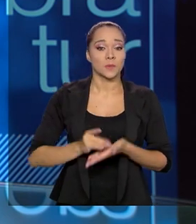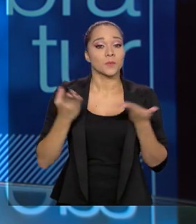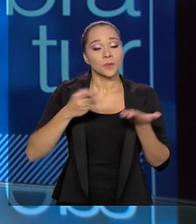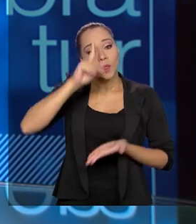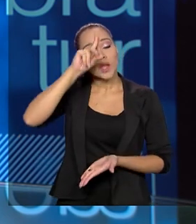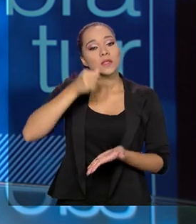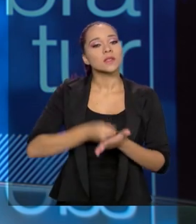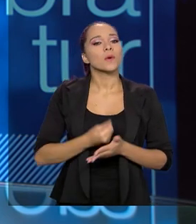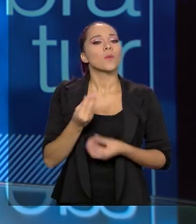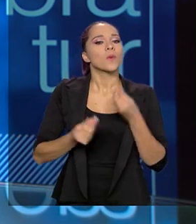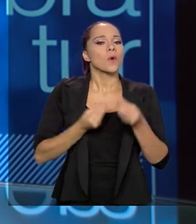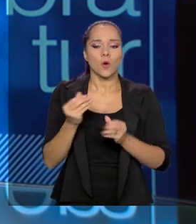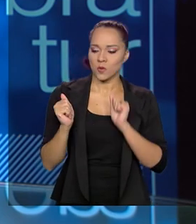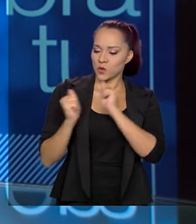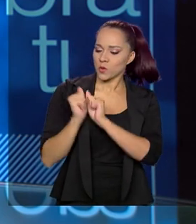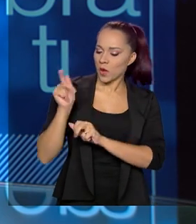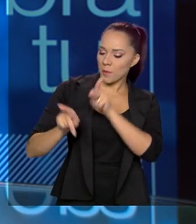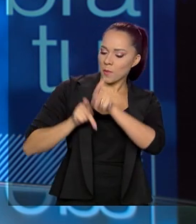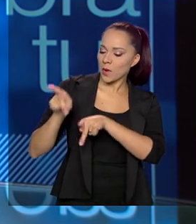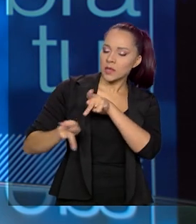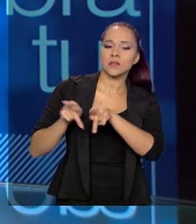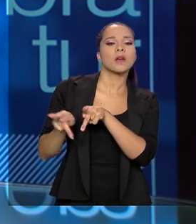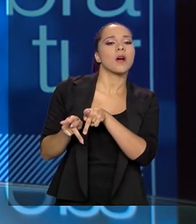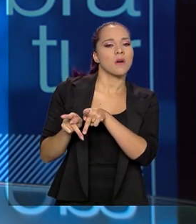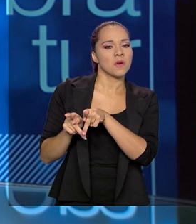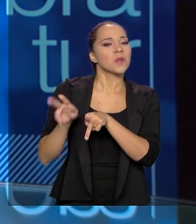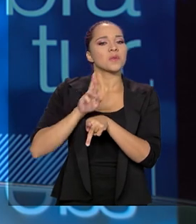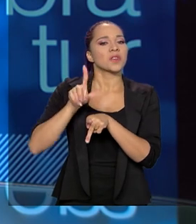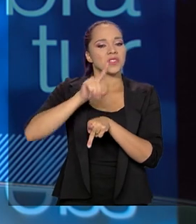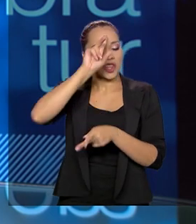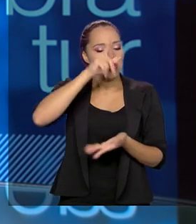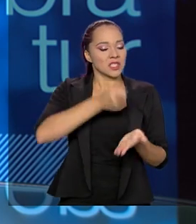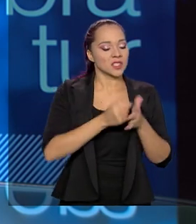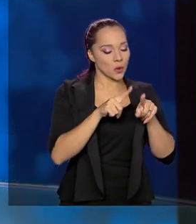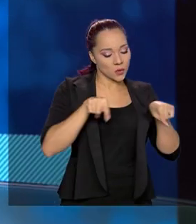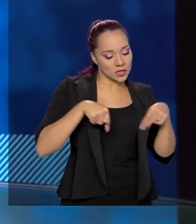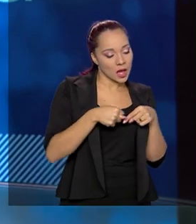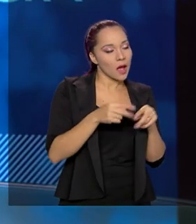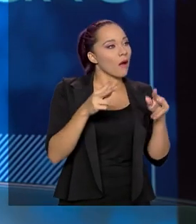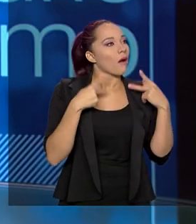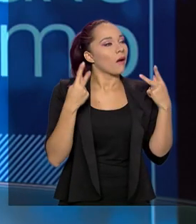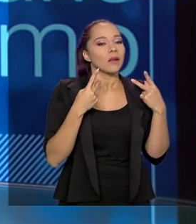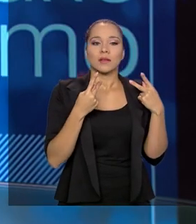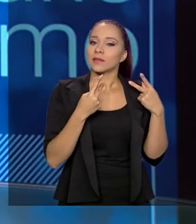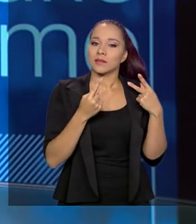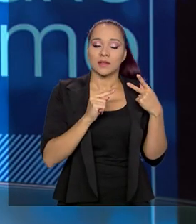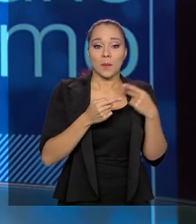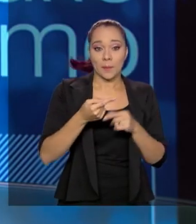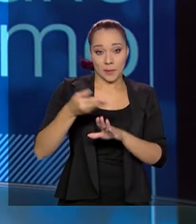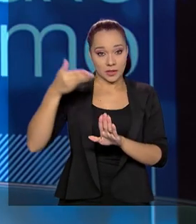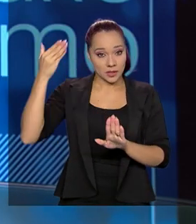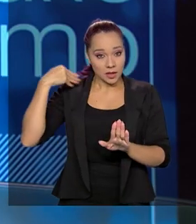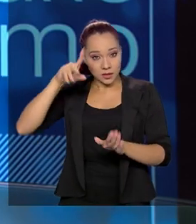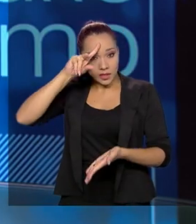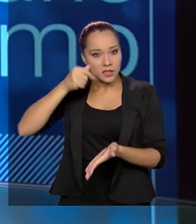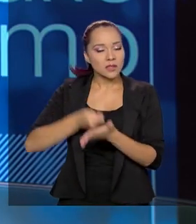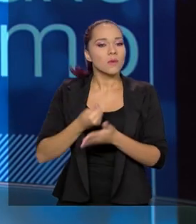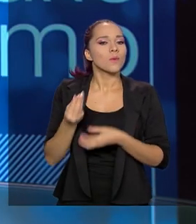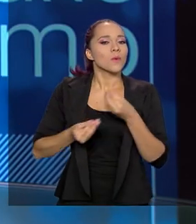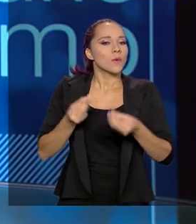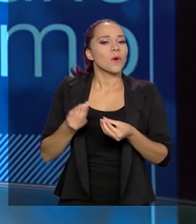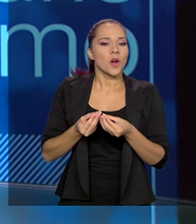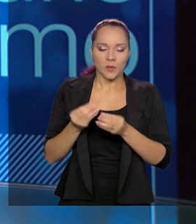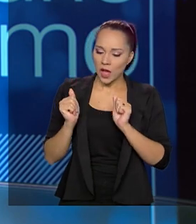decisões são tomadas junto do povo, lá na ponta, não são tomadas no gabinete com ar-condicionado aqui em Brasília. Antigamente as decisões eram tomadas